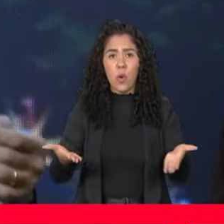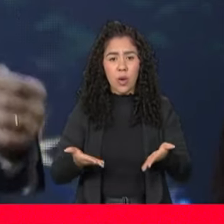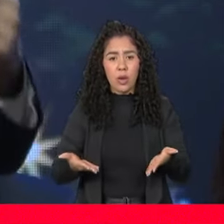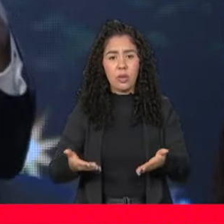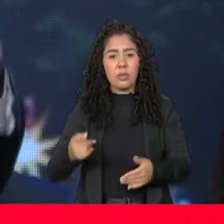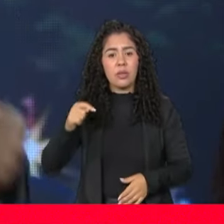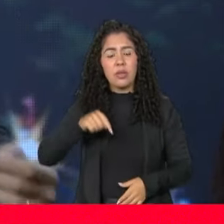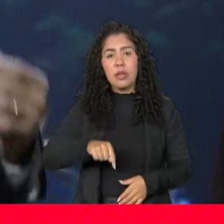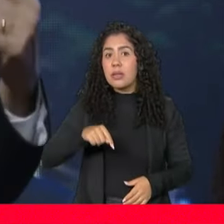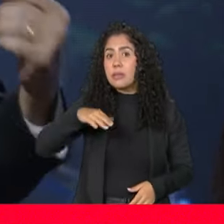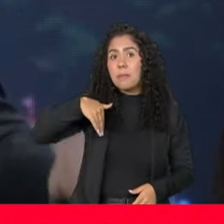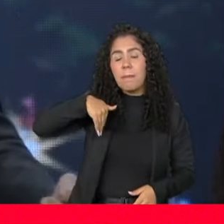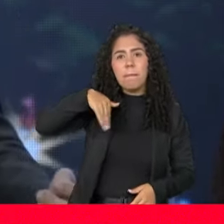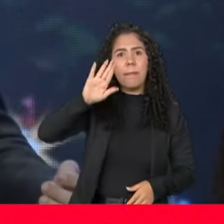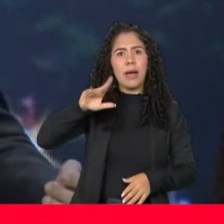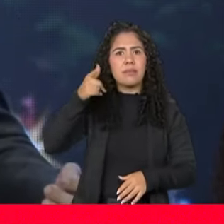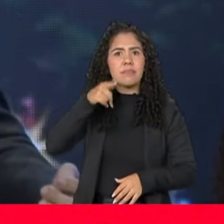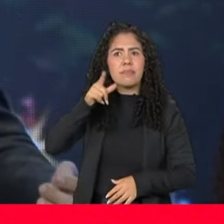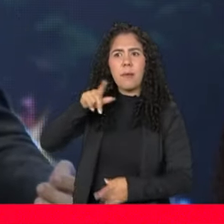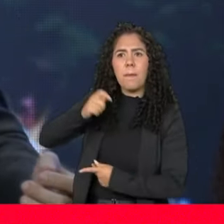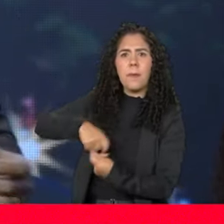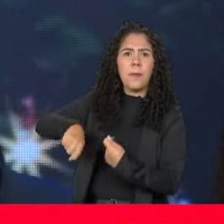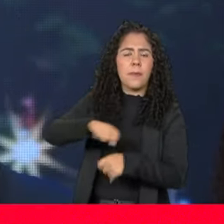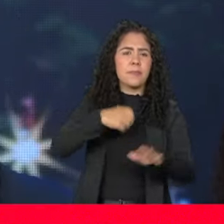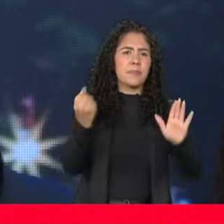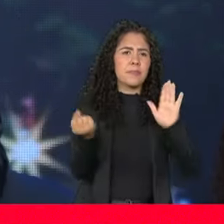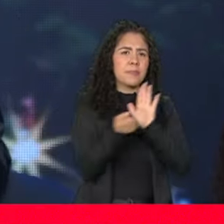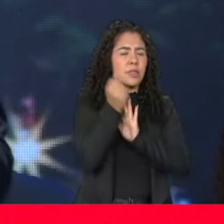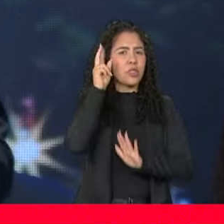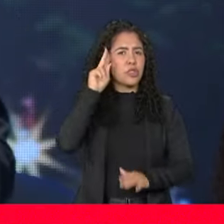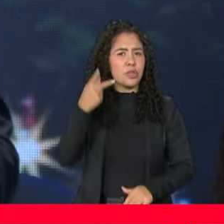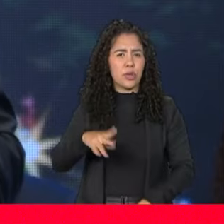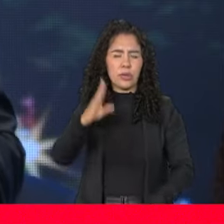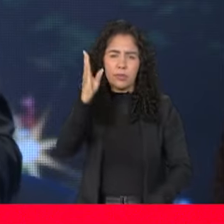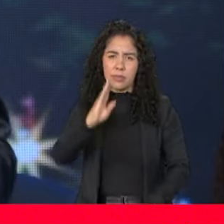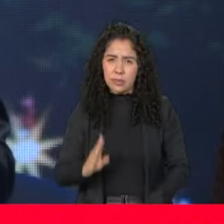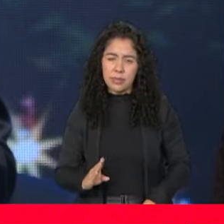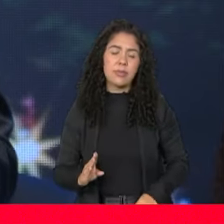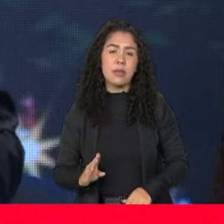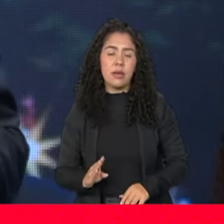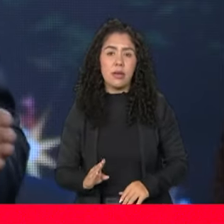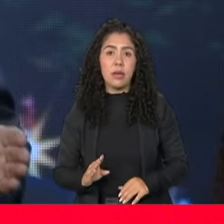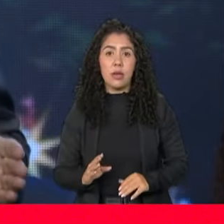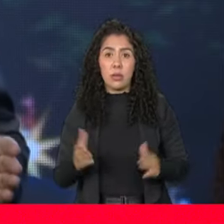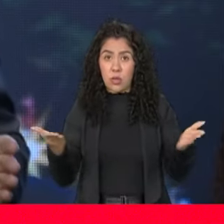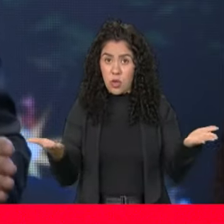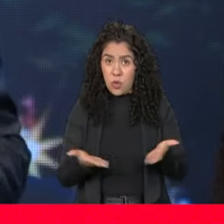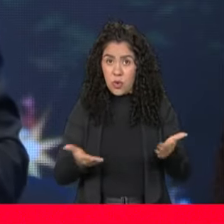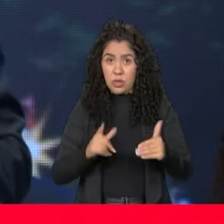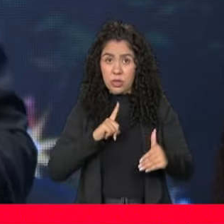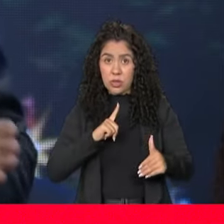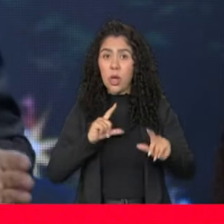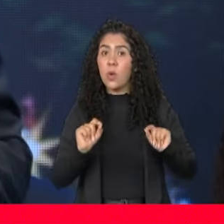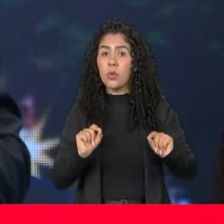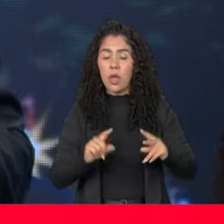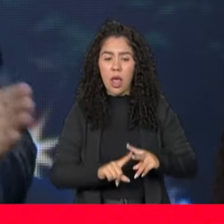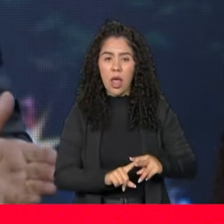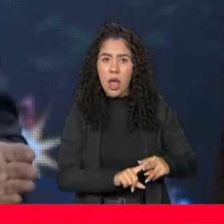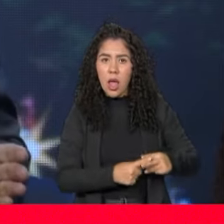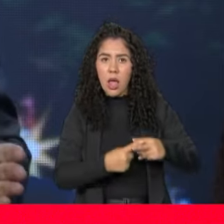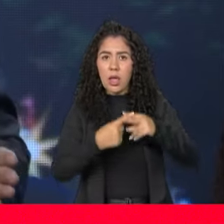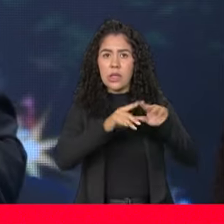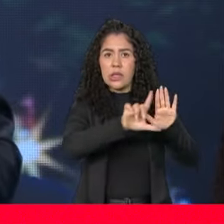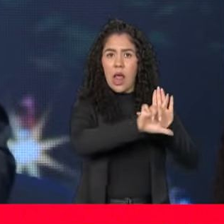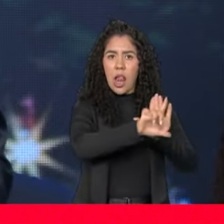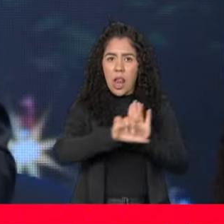uma debênture da história do país. Nós estamos fazendo aqui uma reestruturação das leis e dos